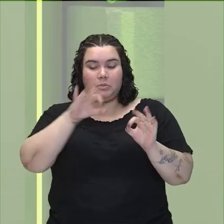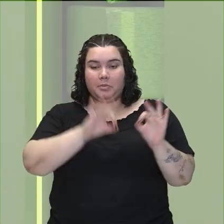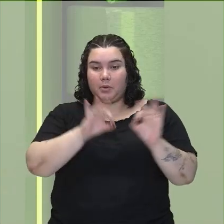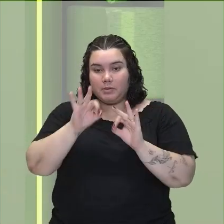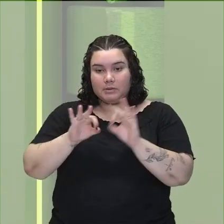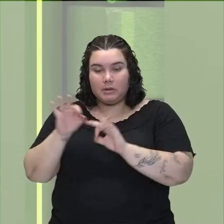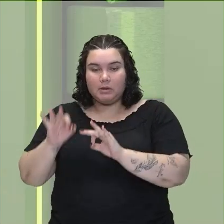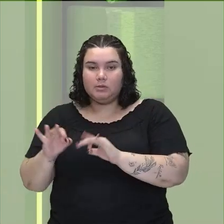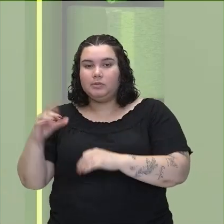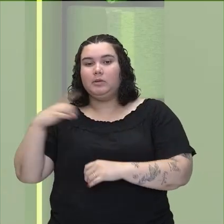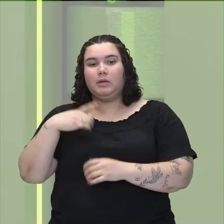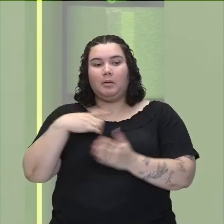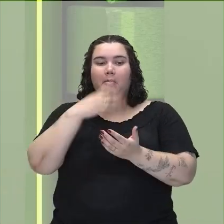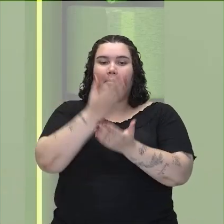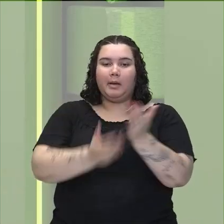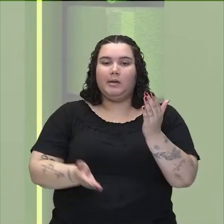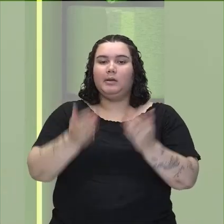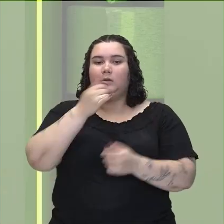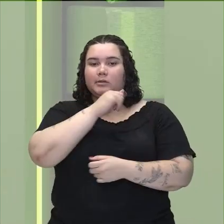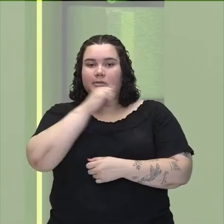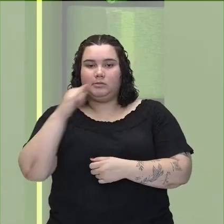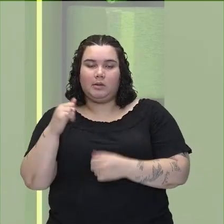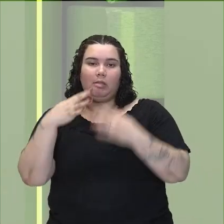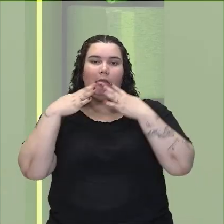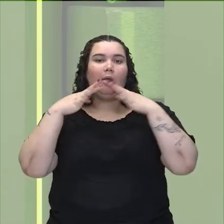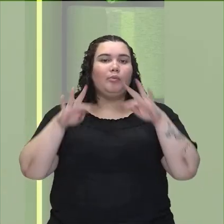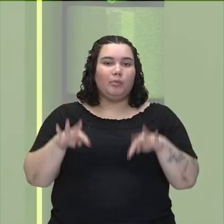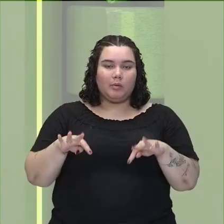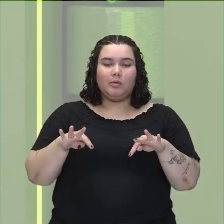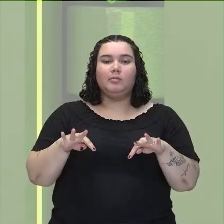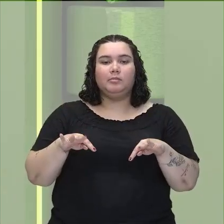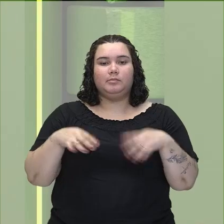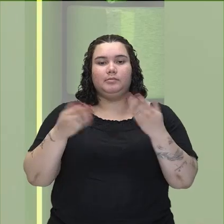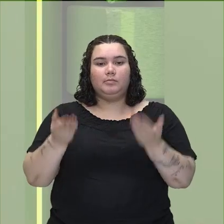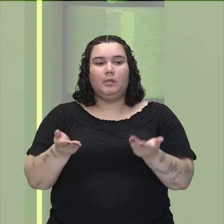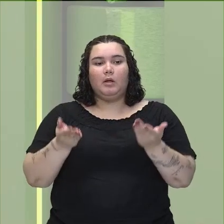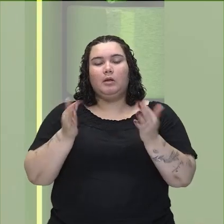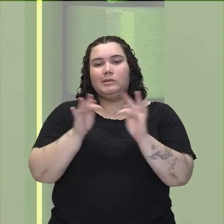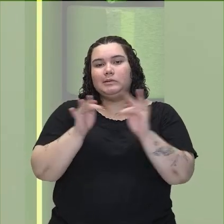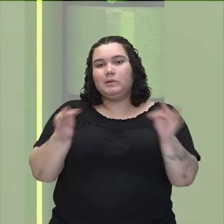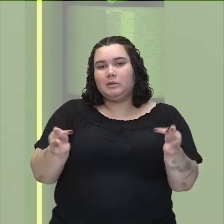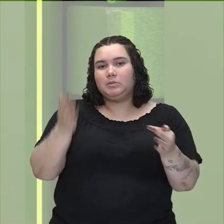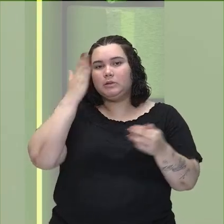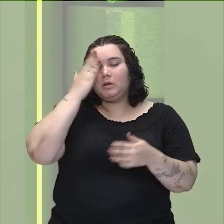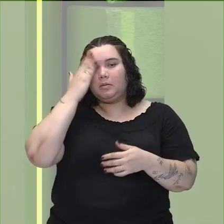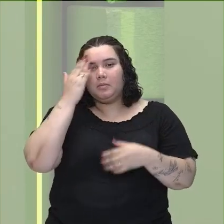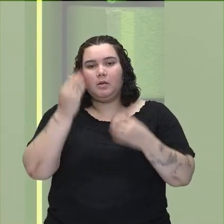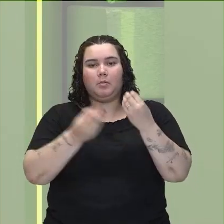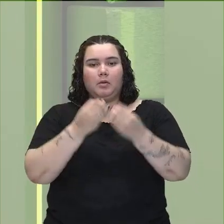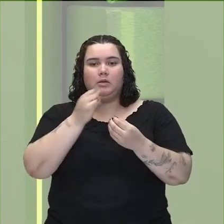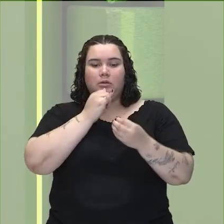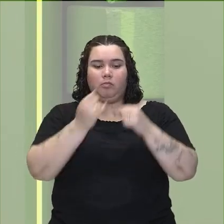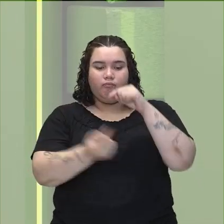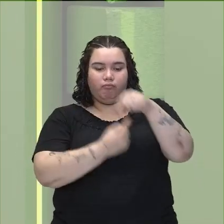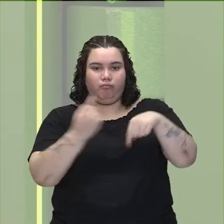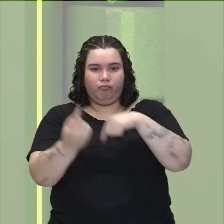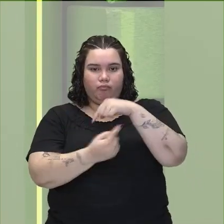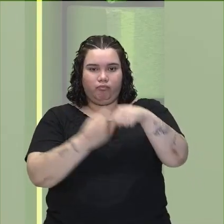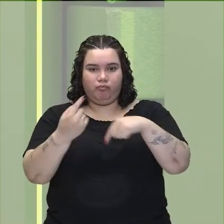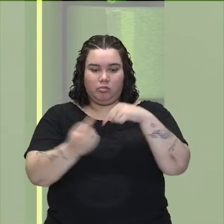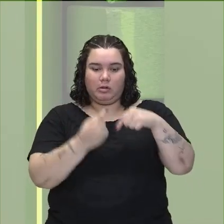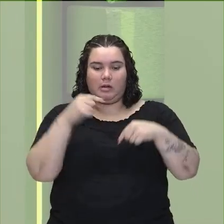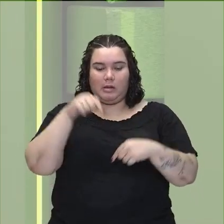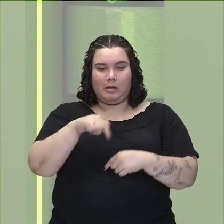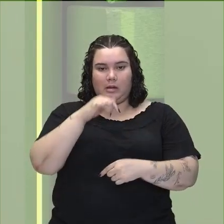eu já tenho perda de energia naturais. O simples fato de fazer a turbina girar, com